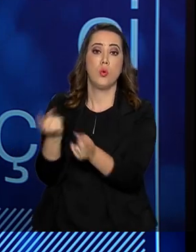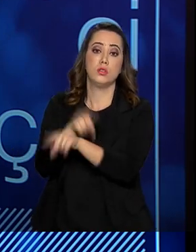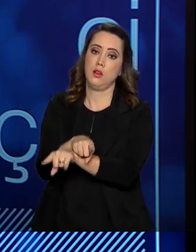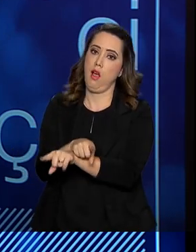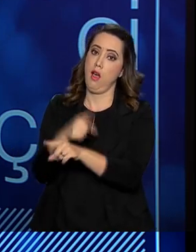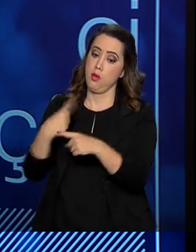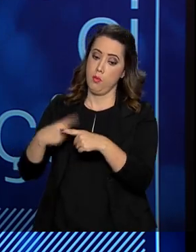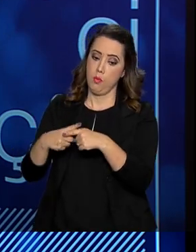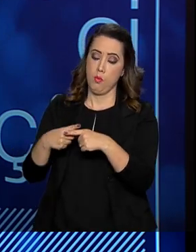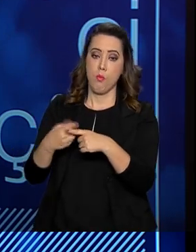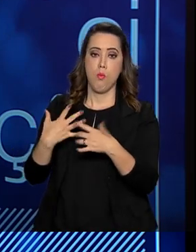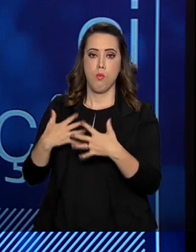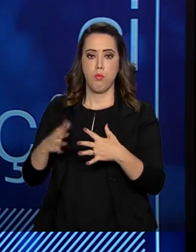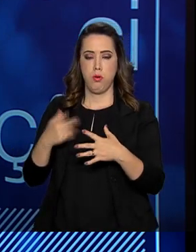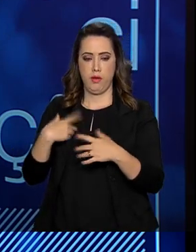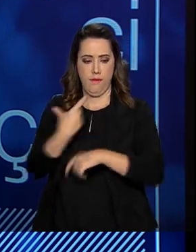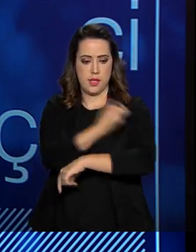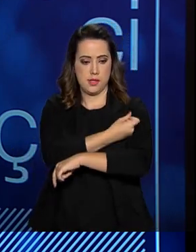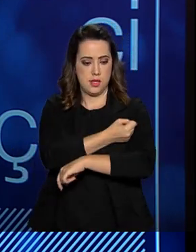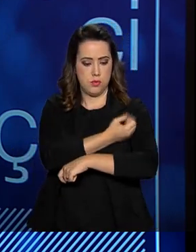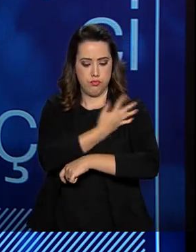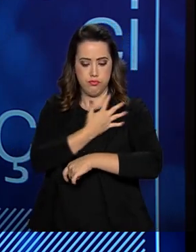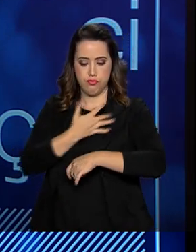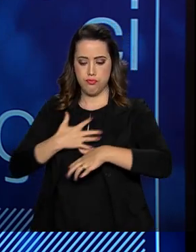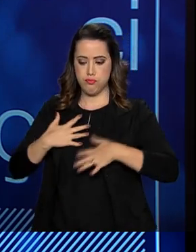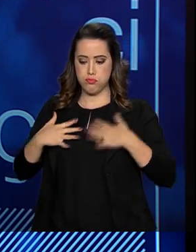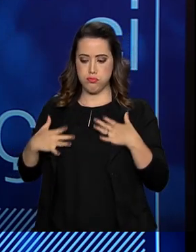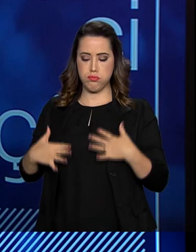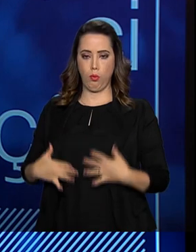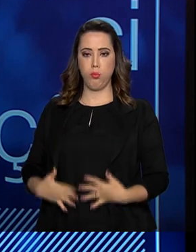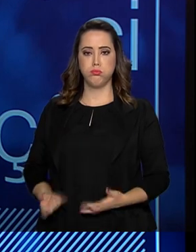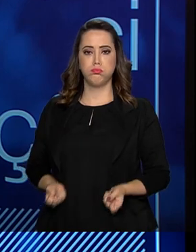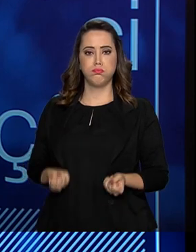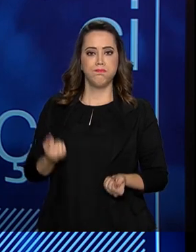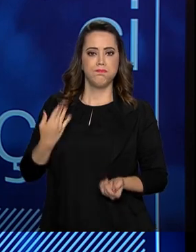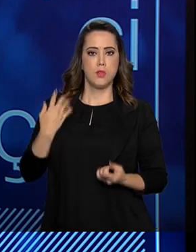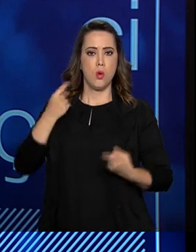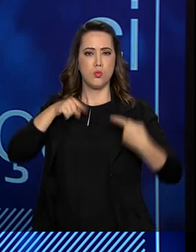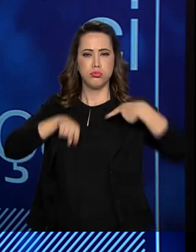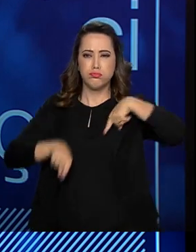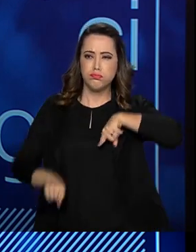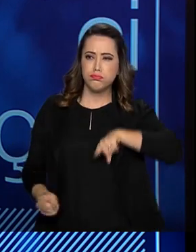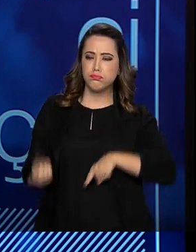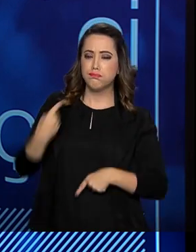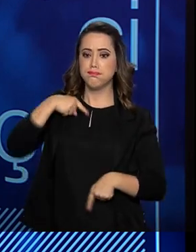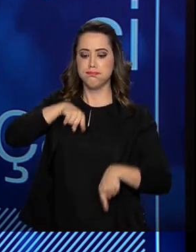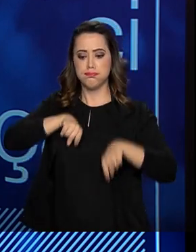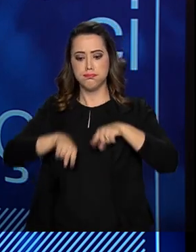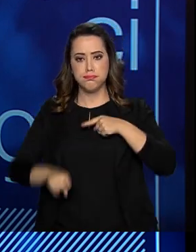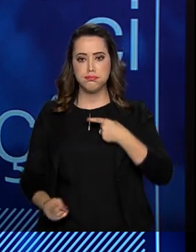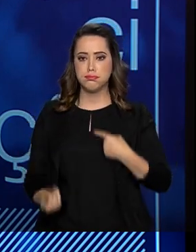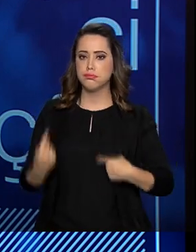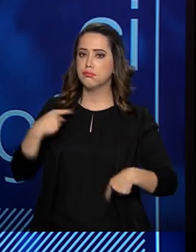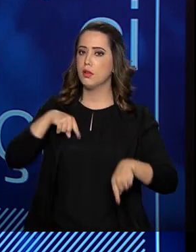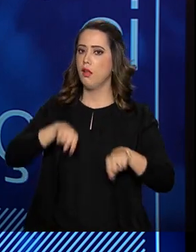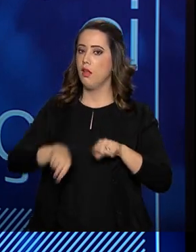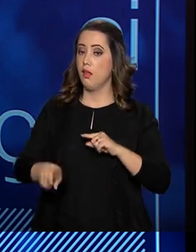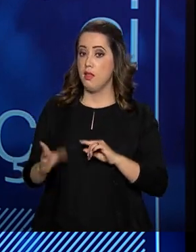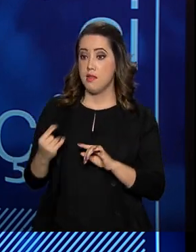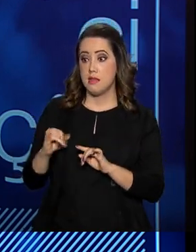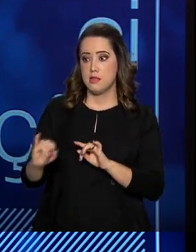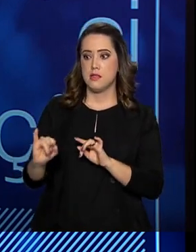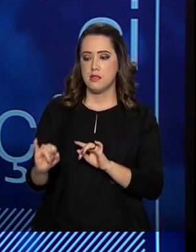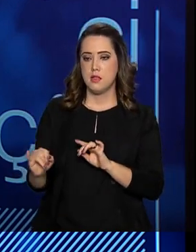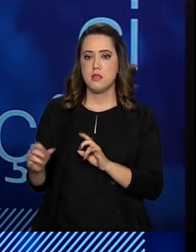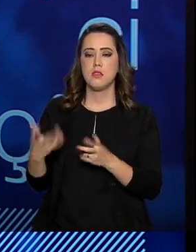né? As defesas, que são os anticorpos, eles são estimulados pela vacinação e quando nós